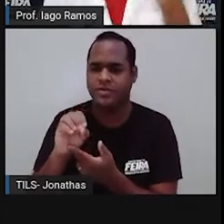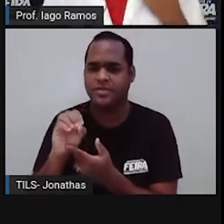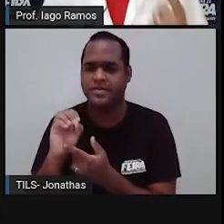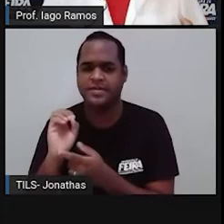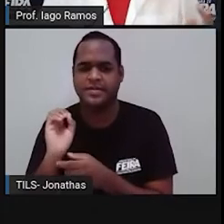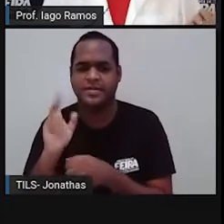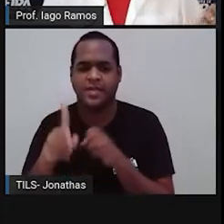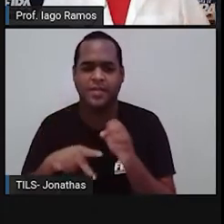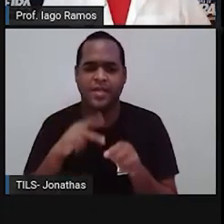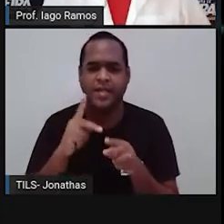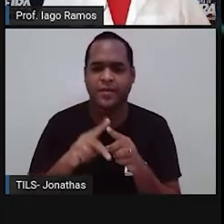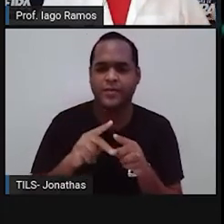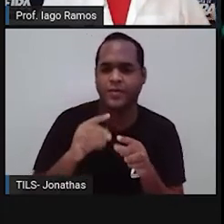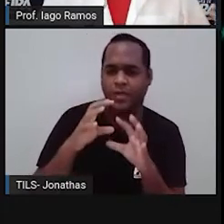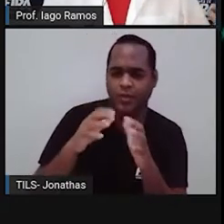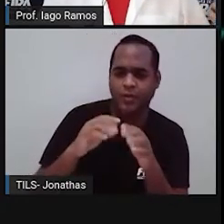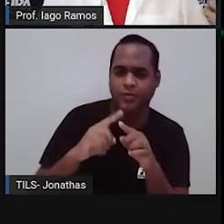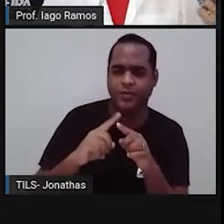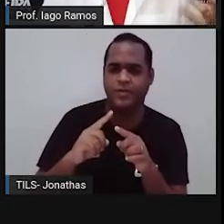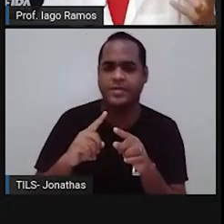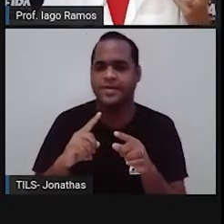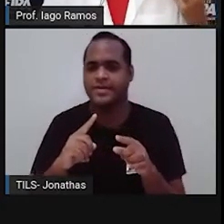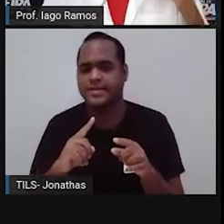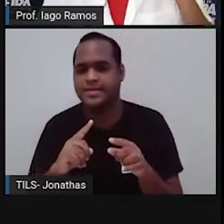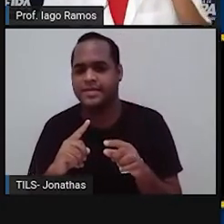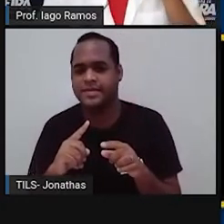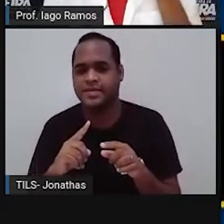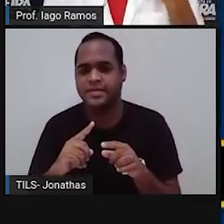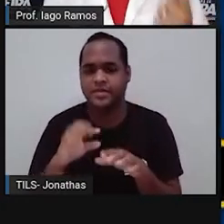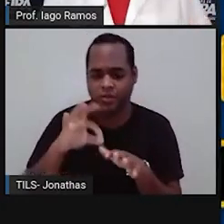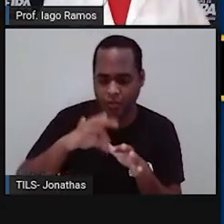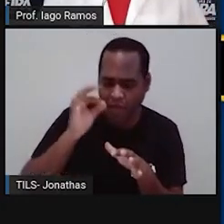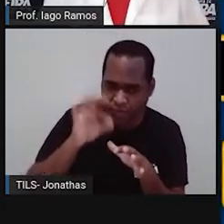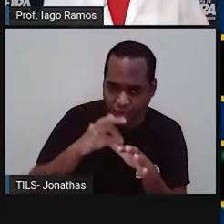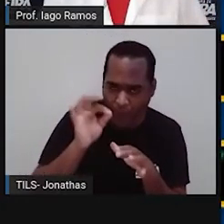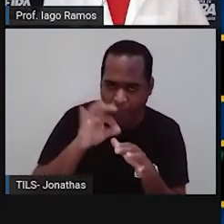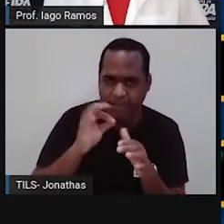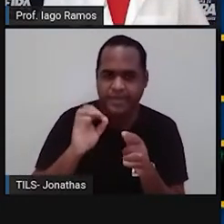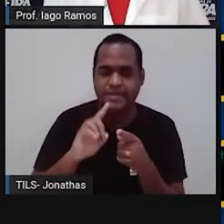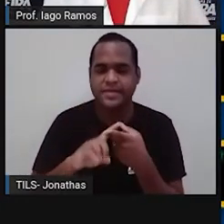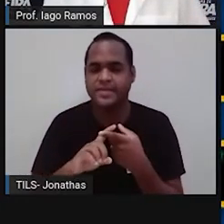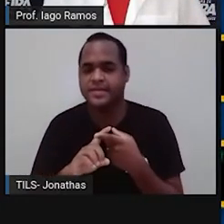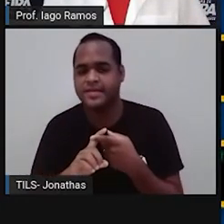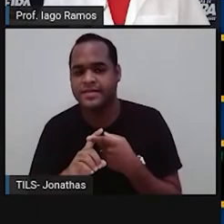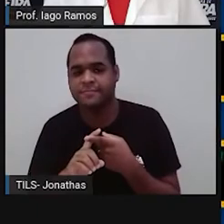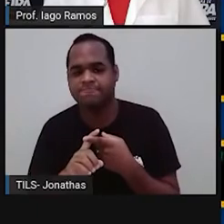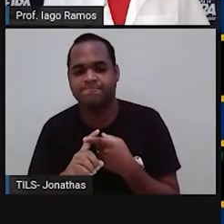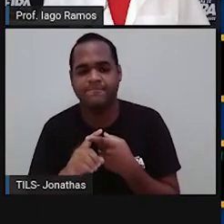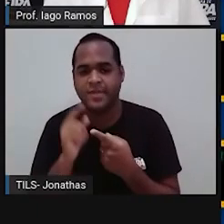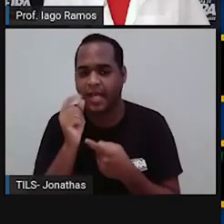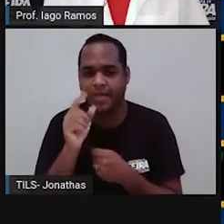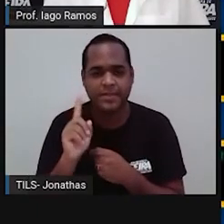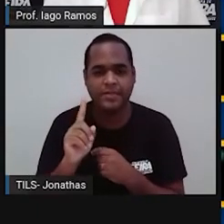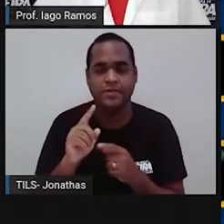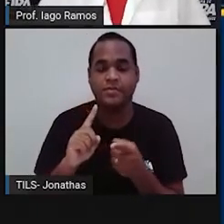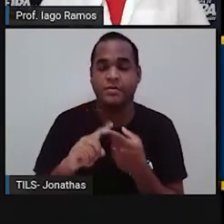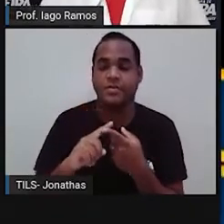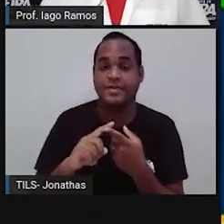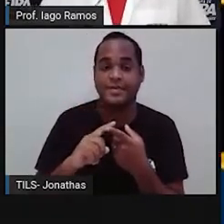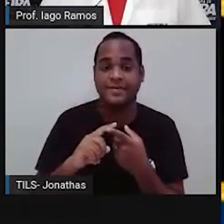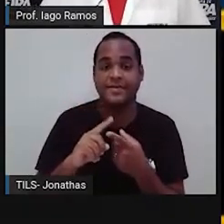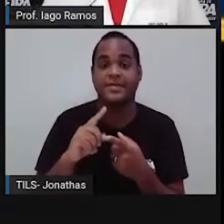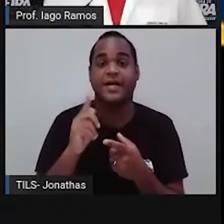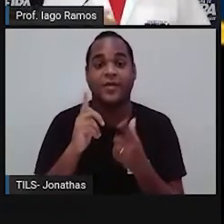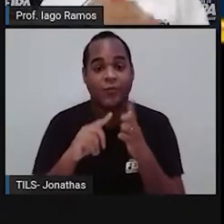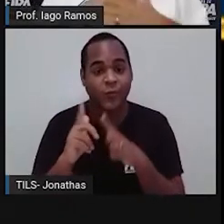lápis é redondo. Bola de futebol não é. Jujuba. Geralmente, é meia rondadadazinha. Então, cubo mágico.